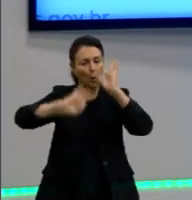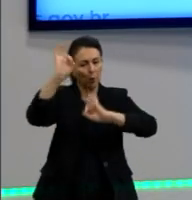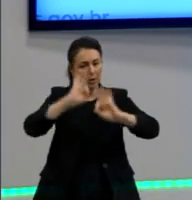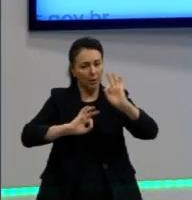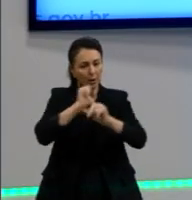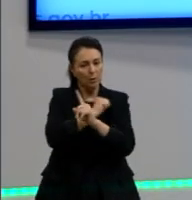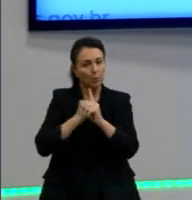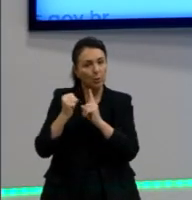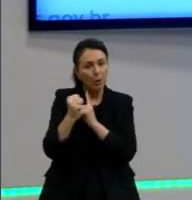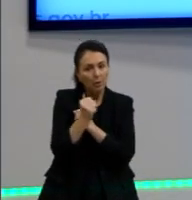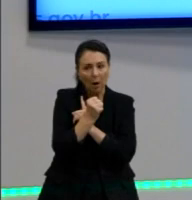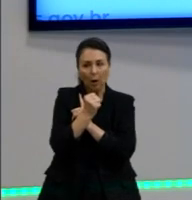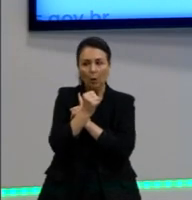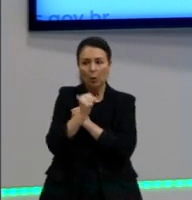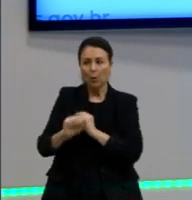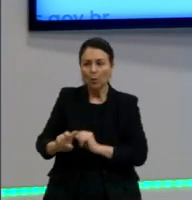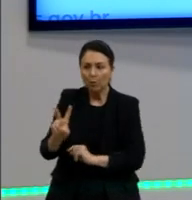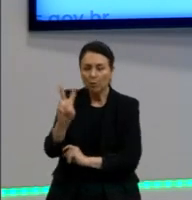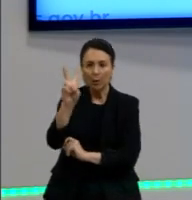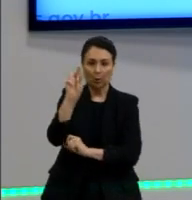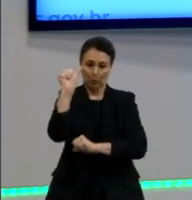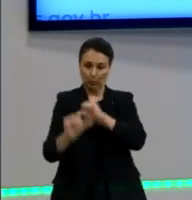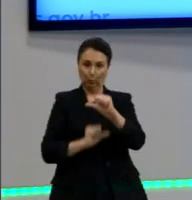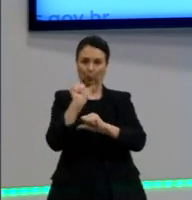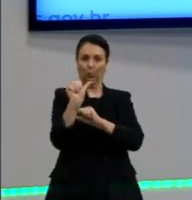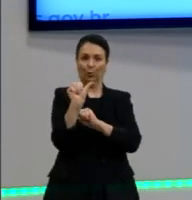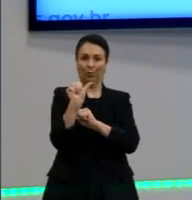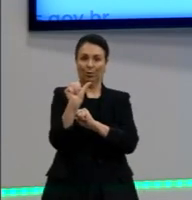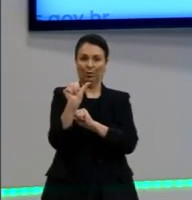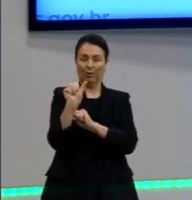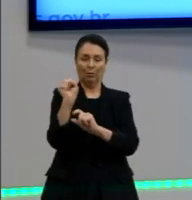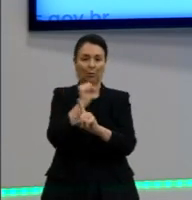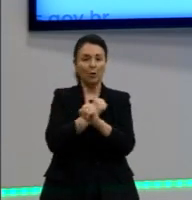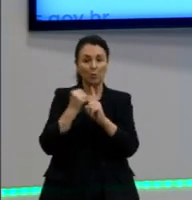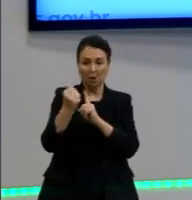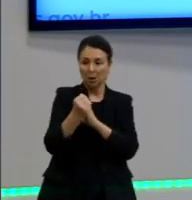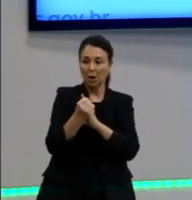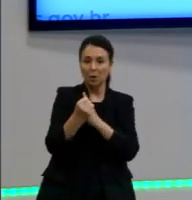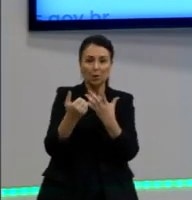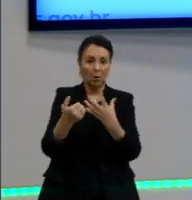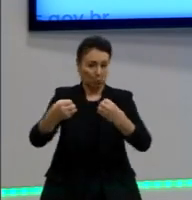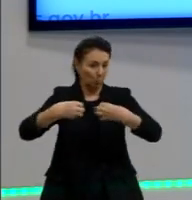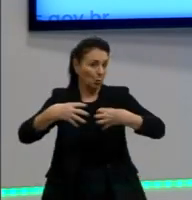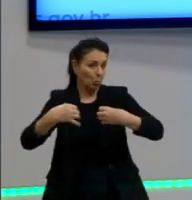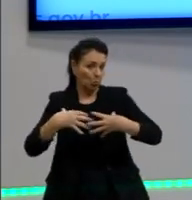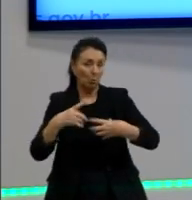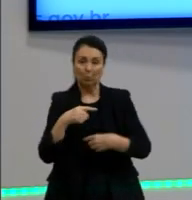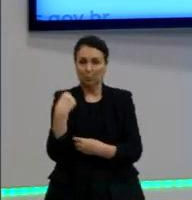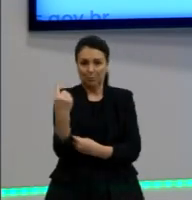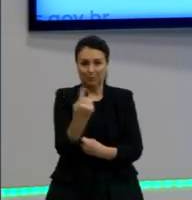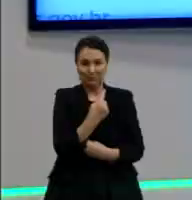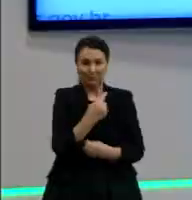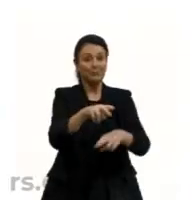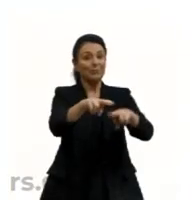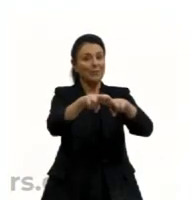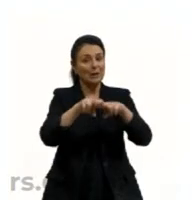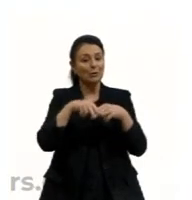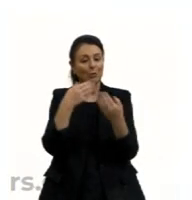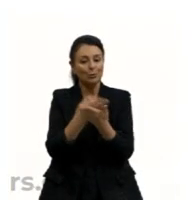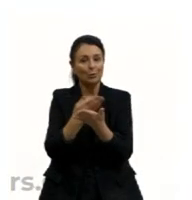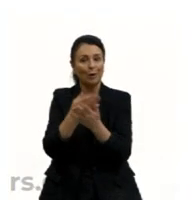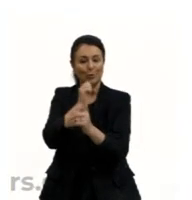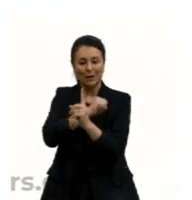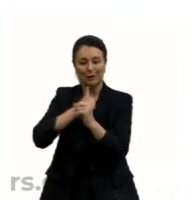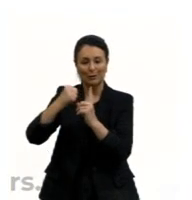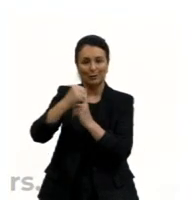socialização, esses valores, dito como corretos, a sociedade nos passou. E aí que entra a sociologia. Aqui que nós vamos